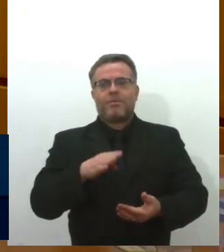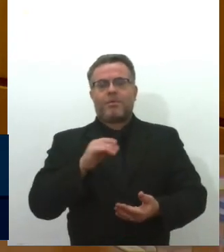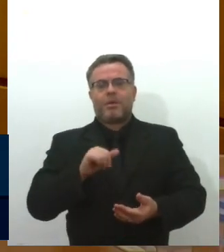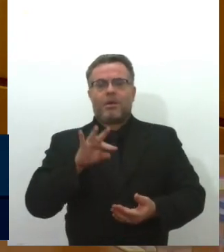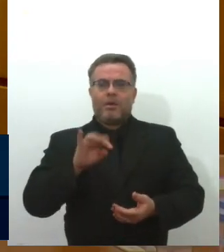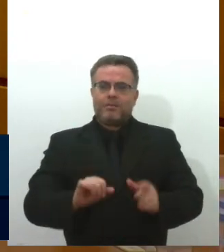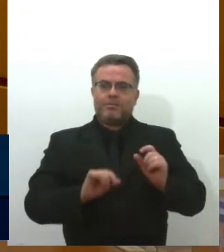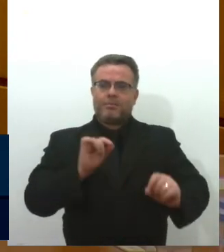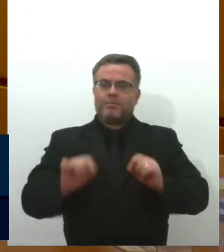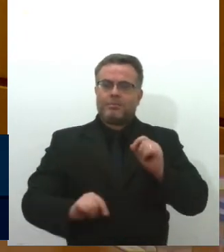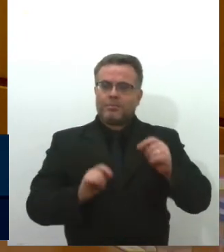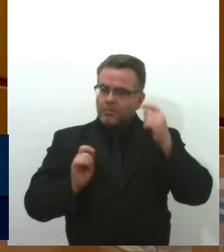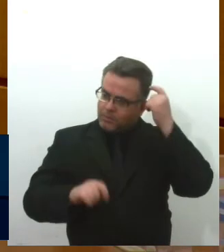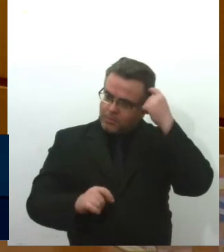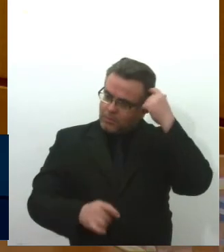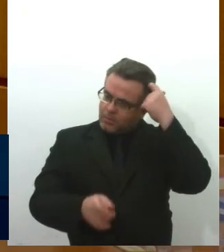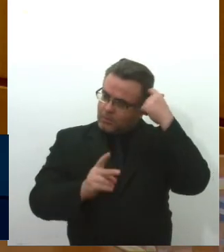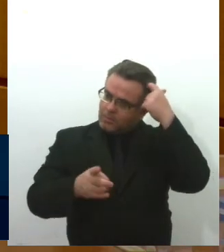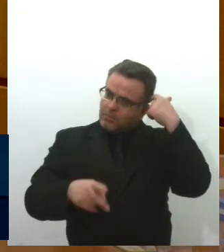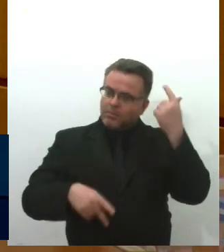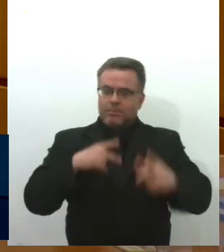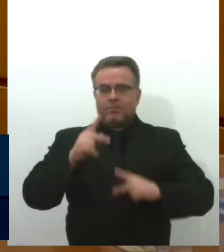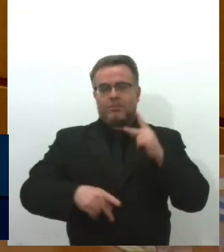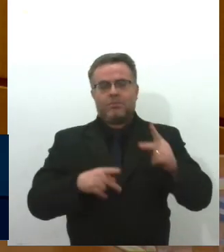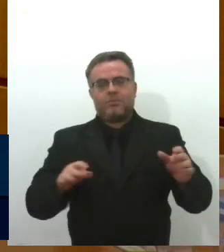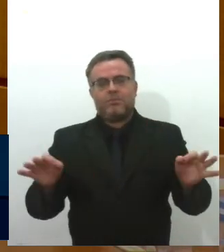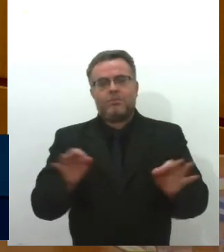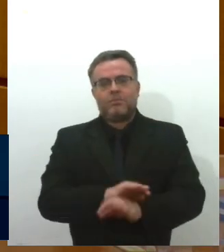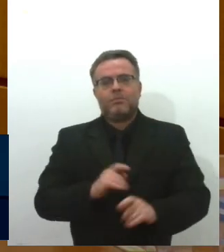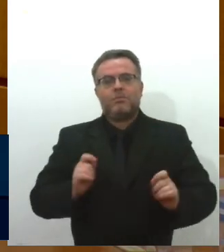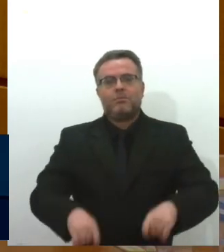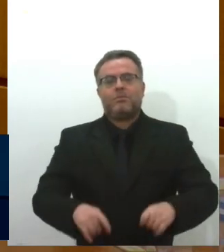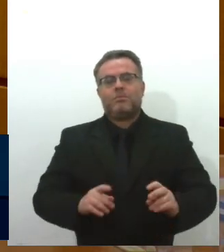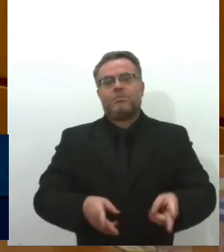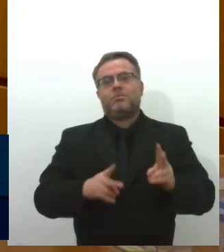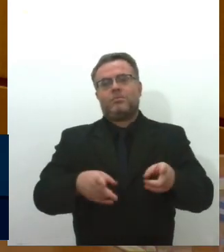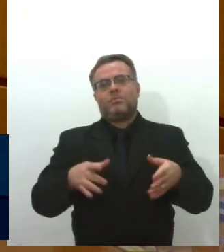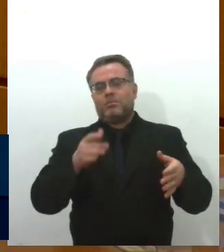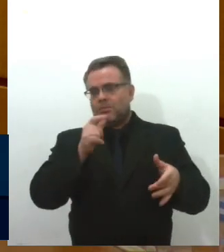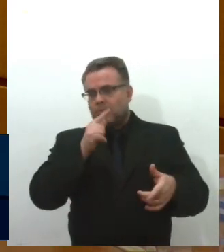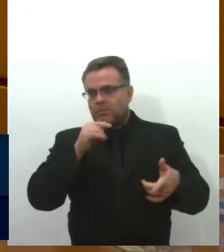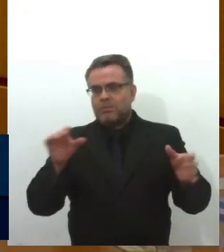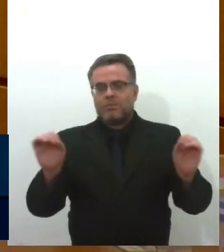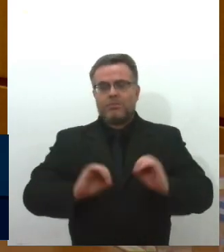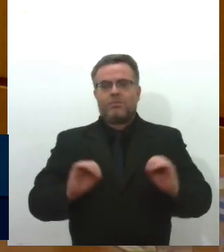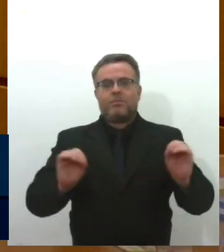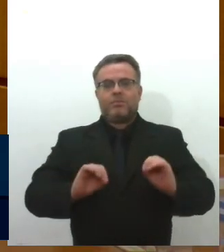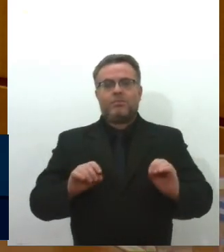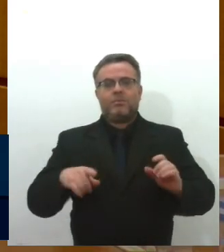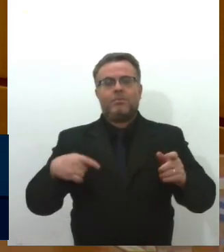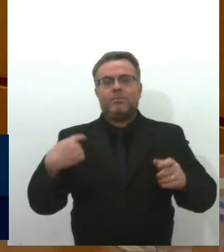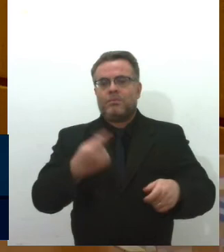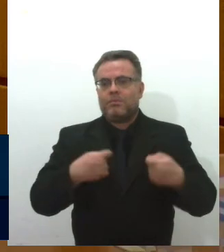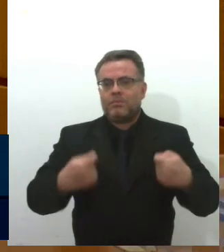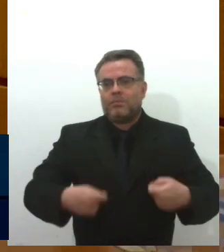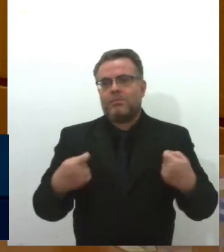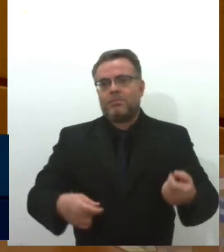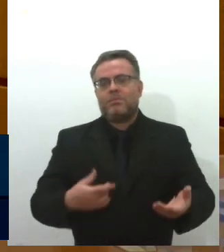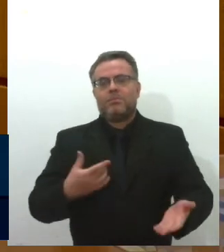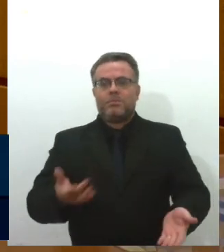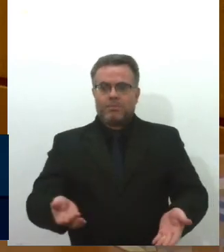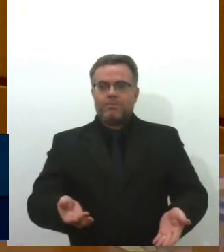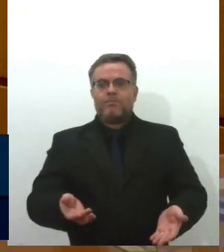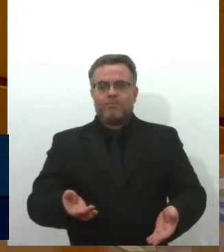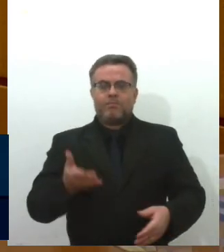exemplo. A população passa vários dias sem água e as pessoas precisam pegar água em um bairro vizinho. Em